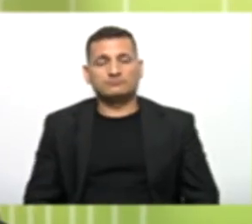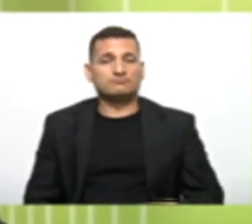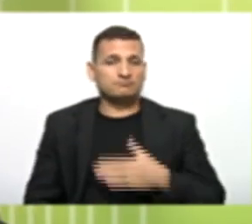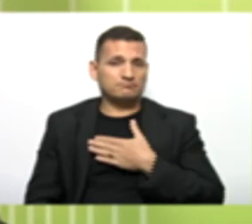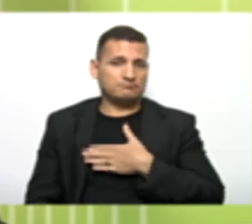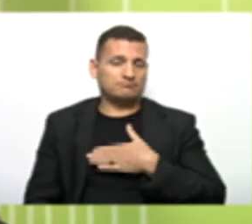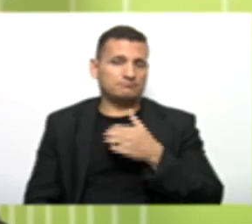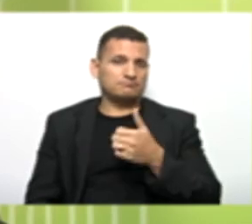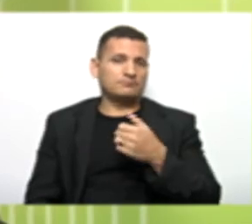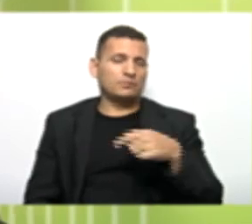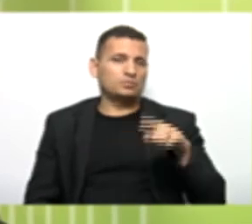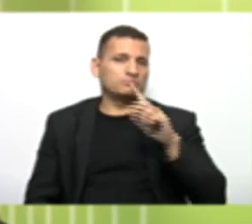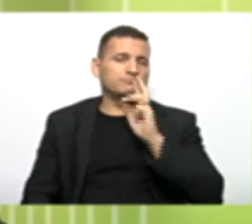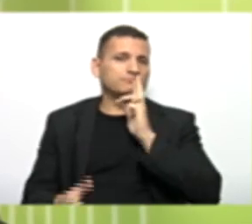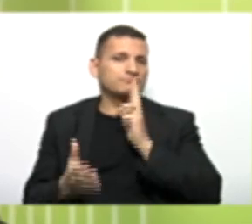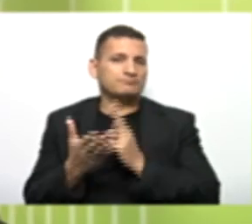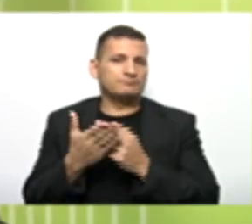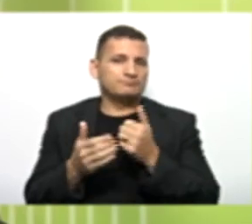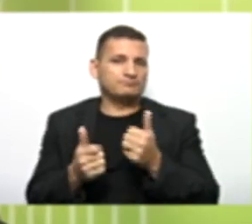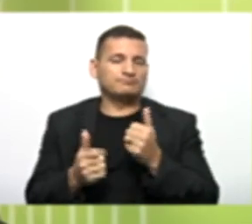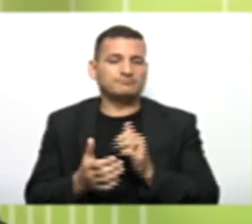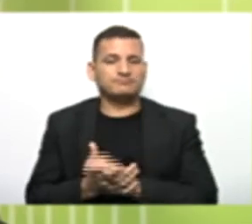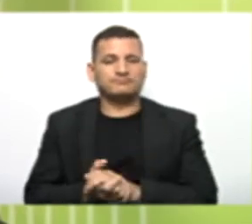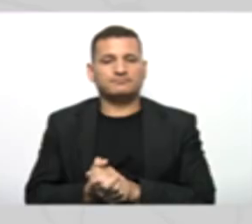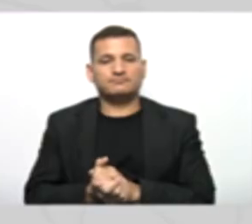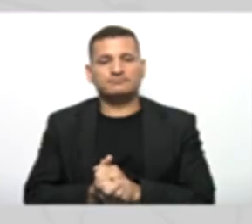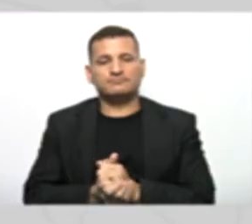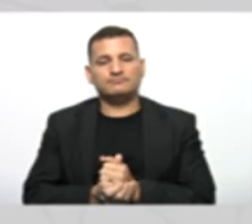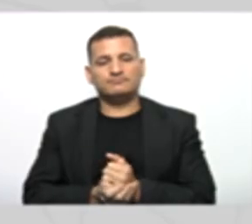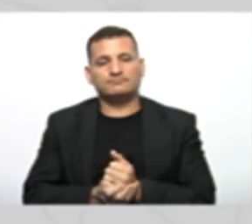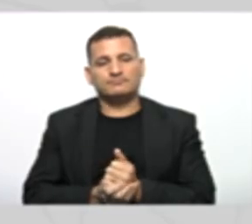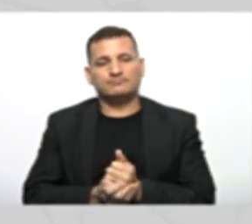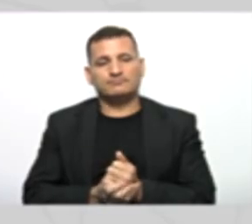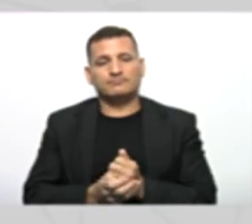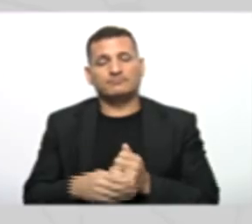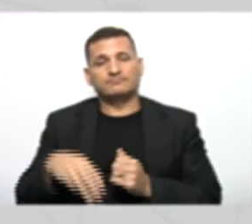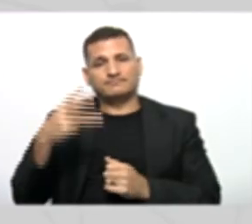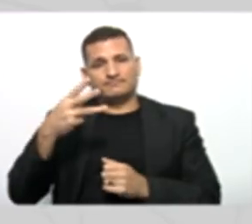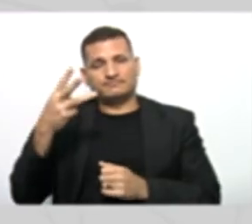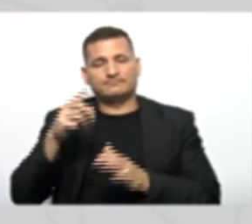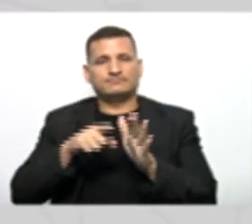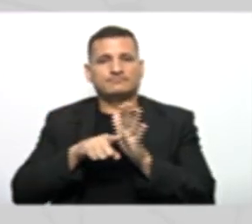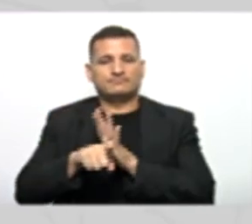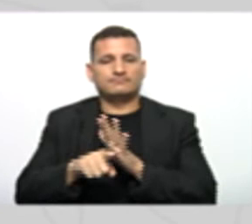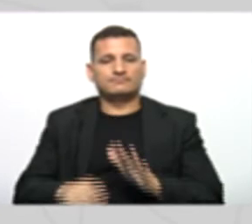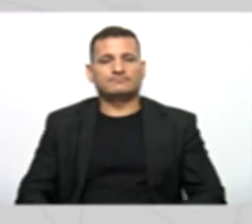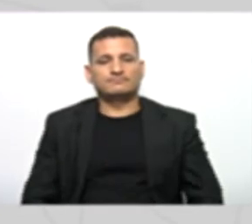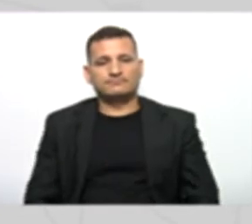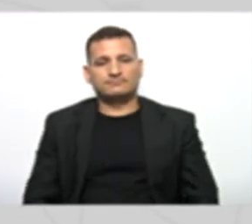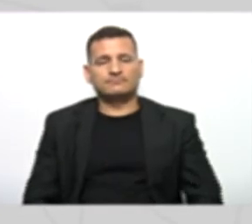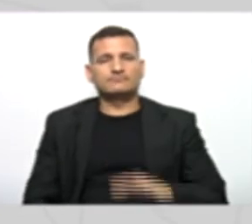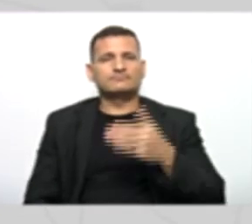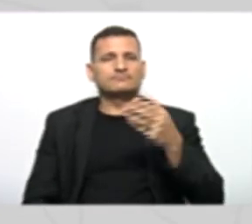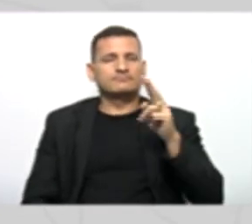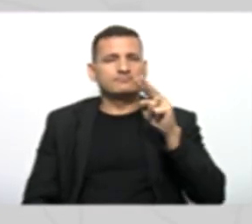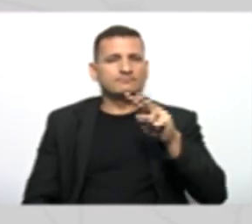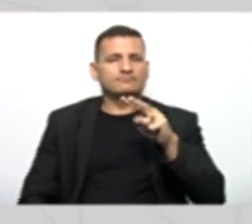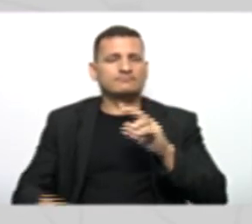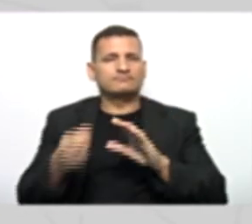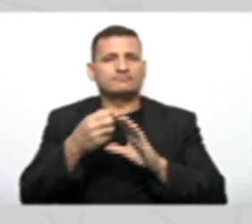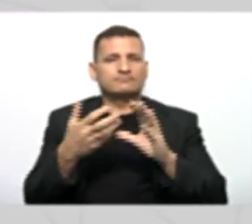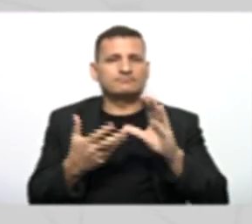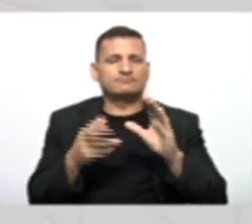participação De vocês E olha aqui A curiosidade Da questão 3 Vimos as características Da